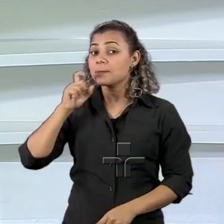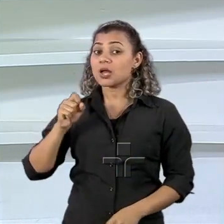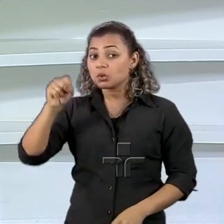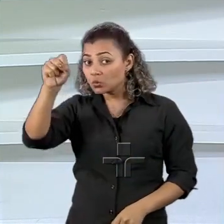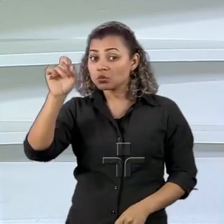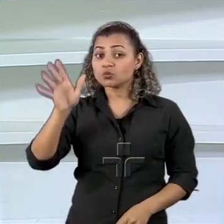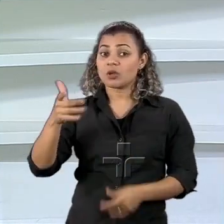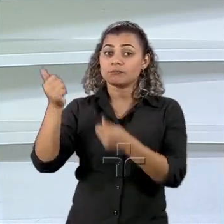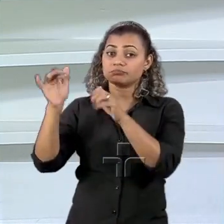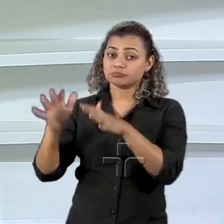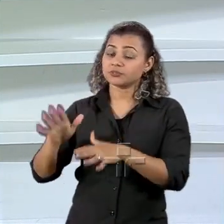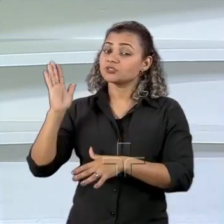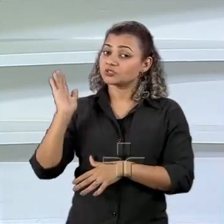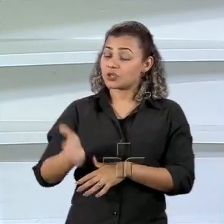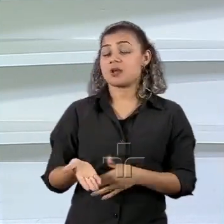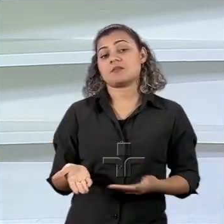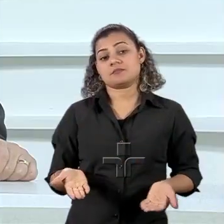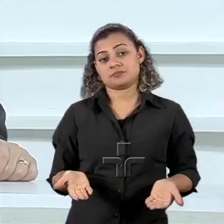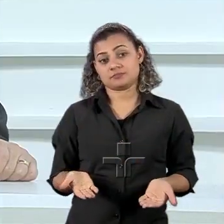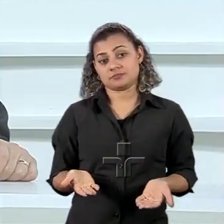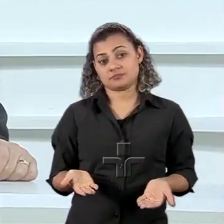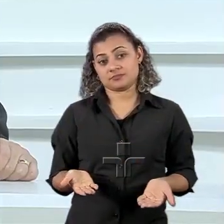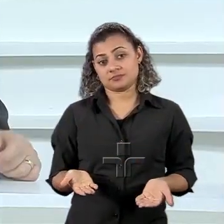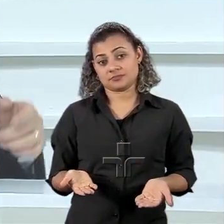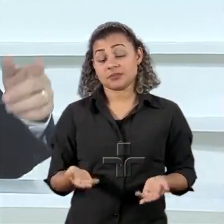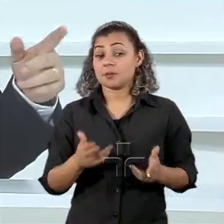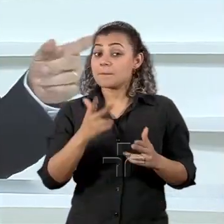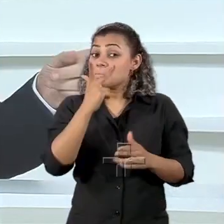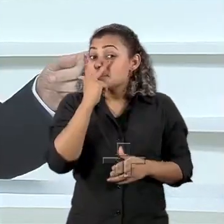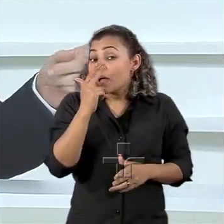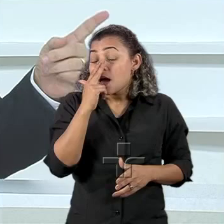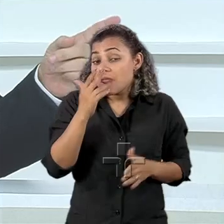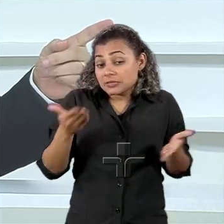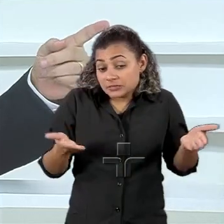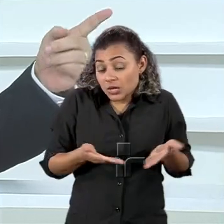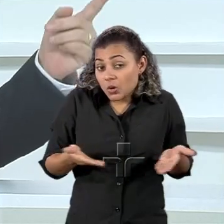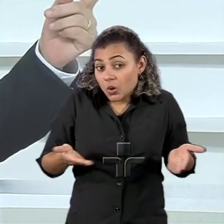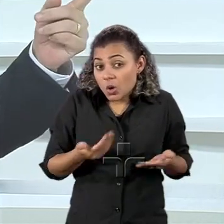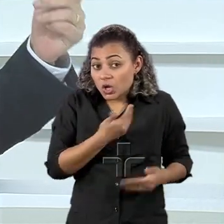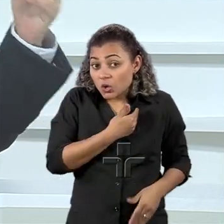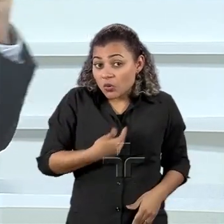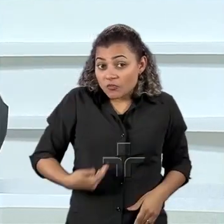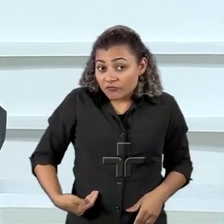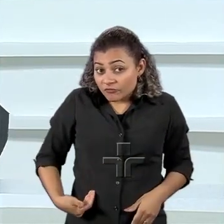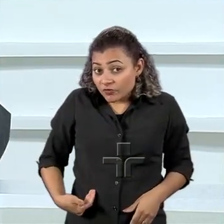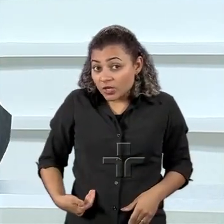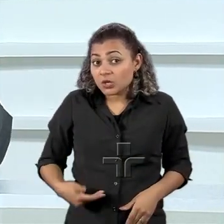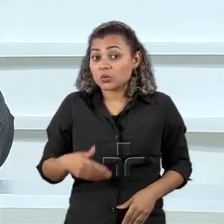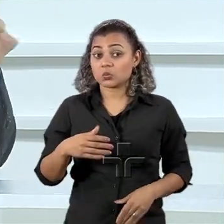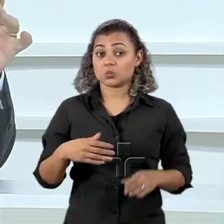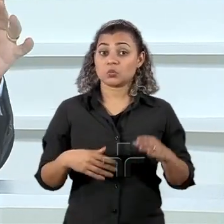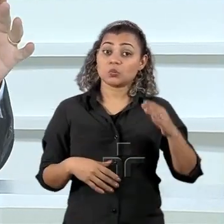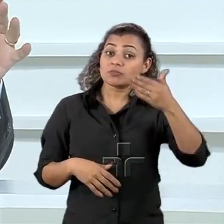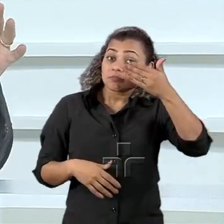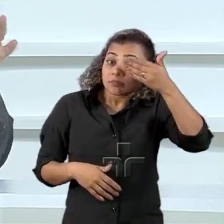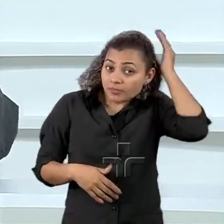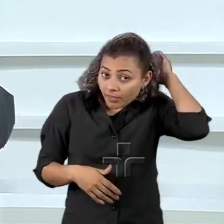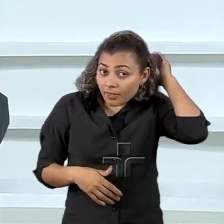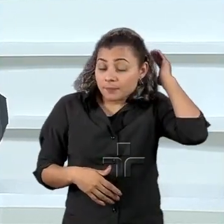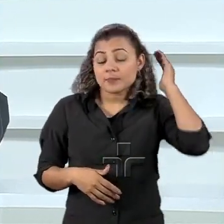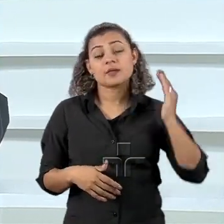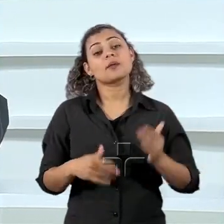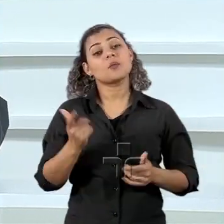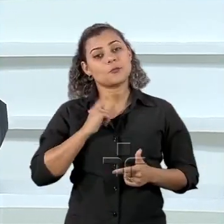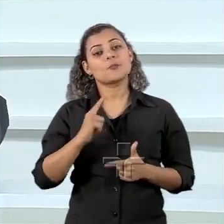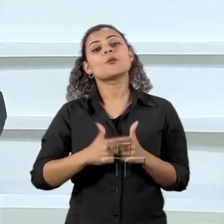governo o nosso e parece que nesse governo desse governo Temer o problema